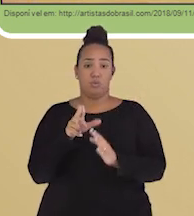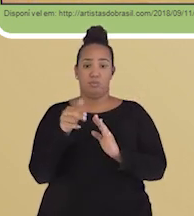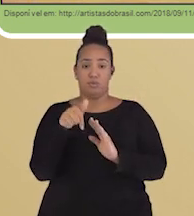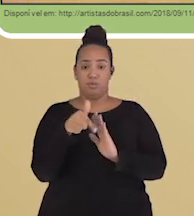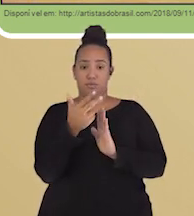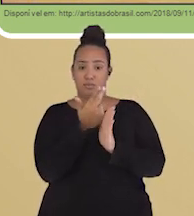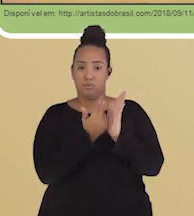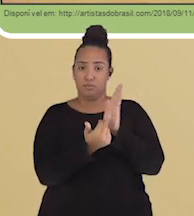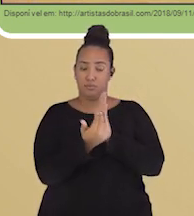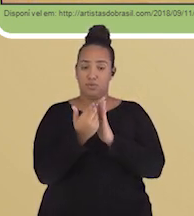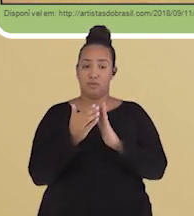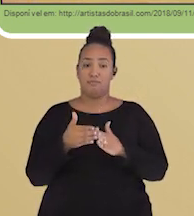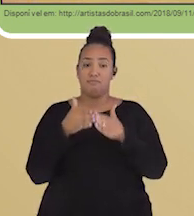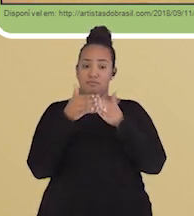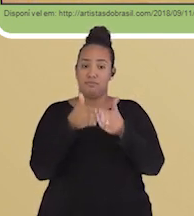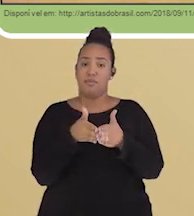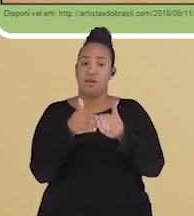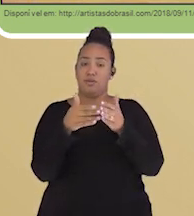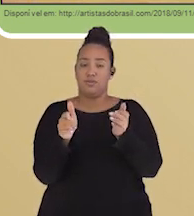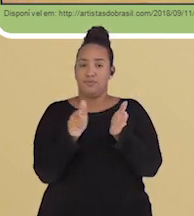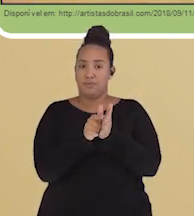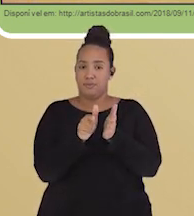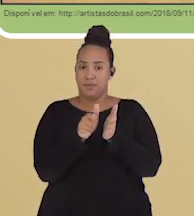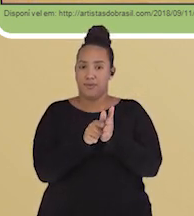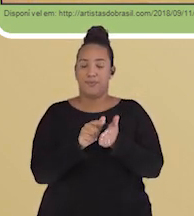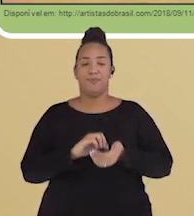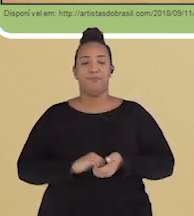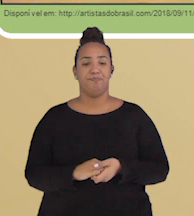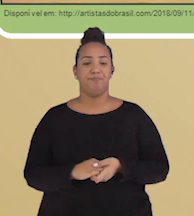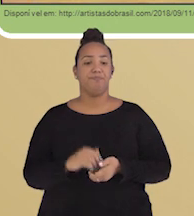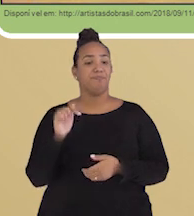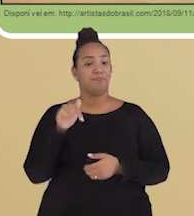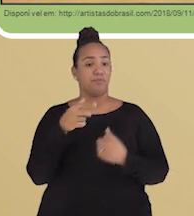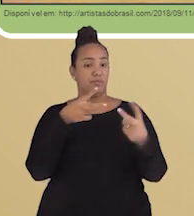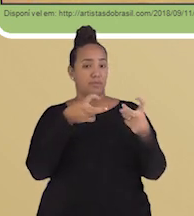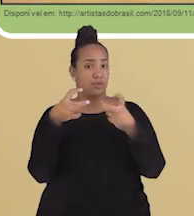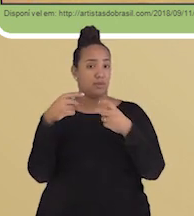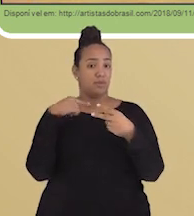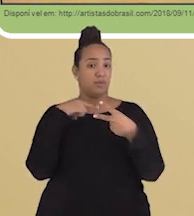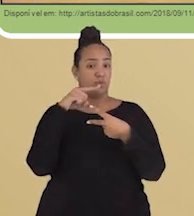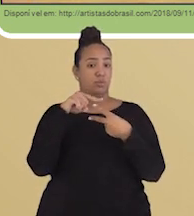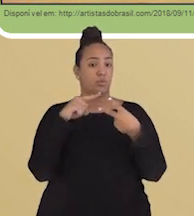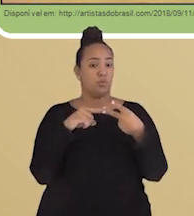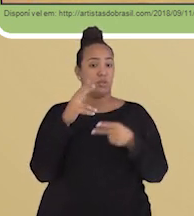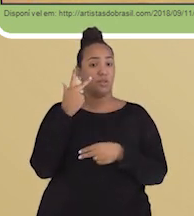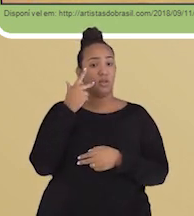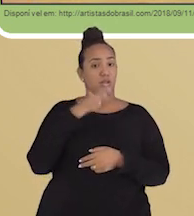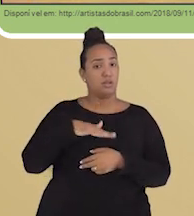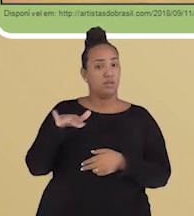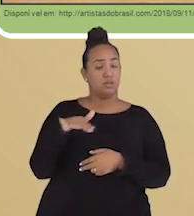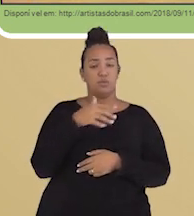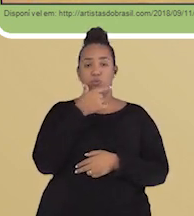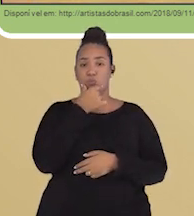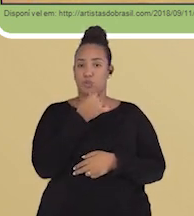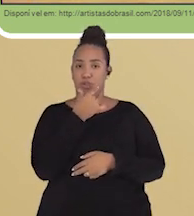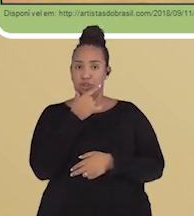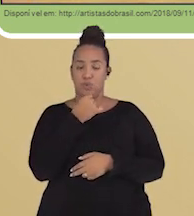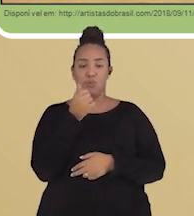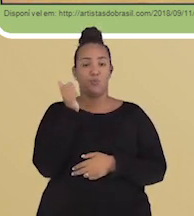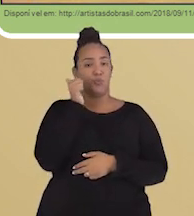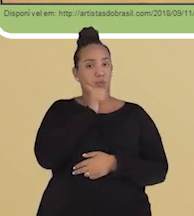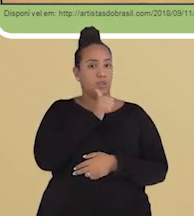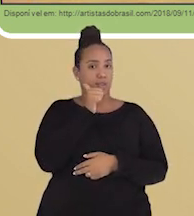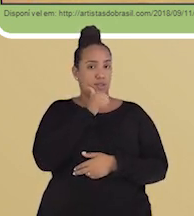é Barquinho de Papel. Nela, podemos observar duas crianças, que podem ser um menino e uma menina,